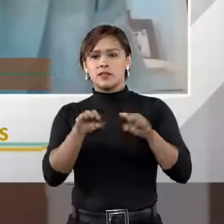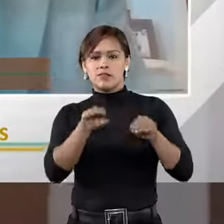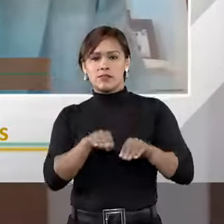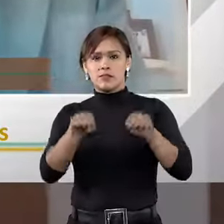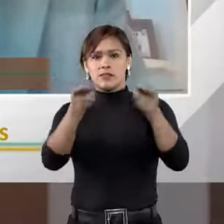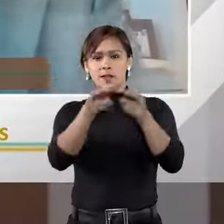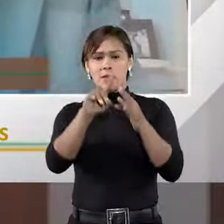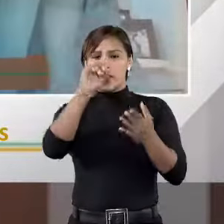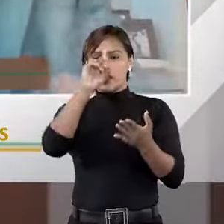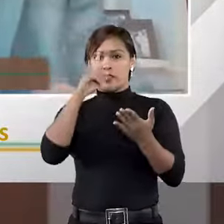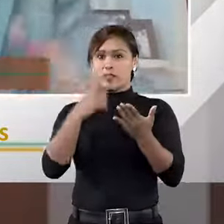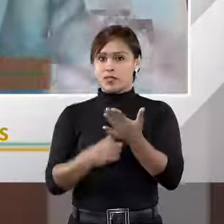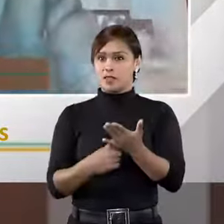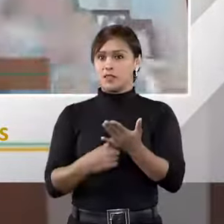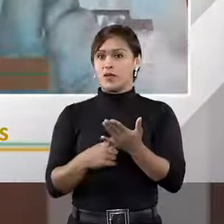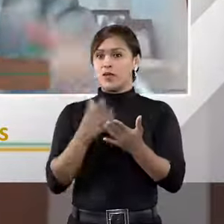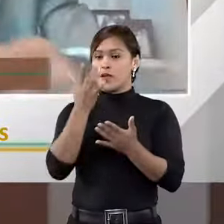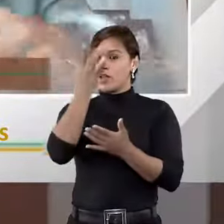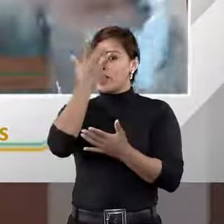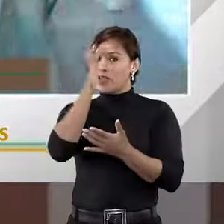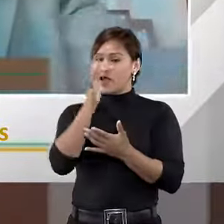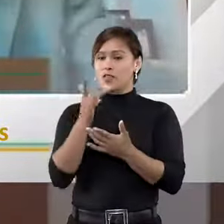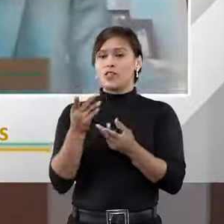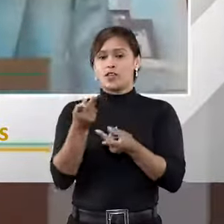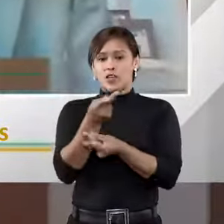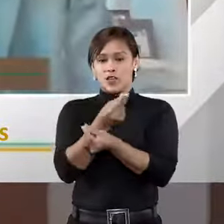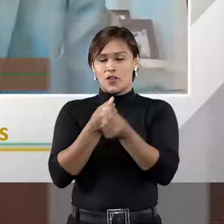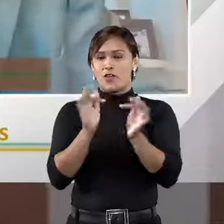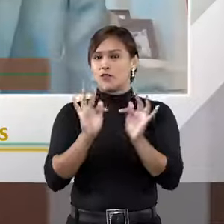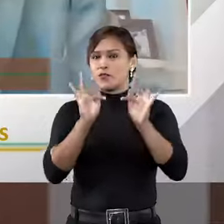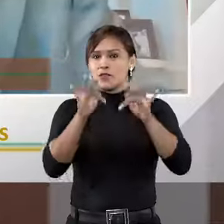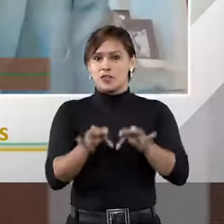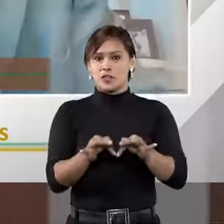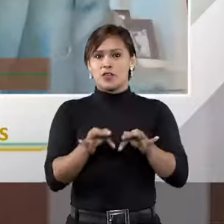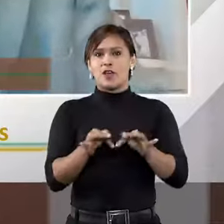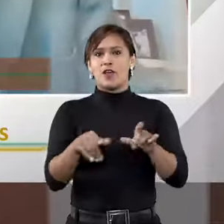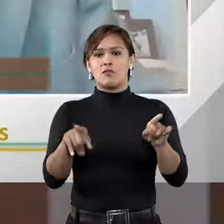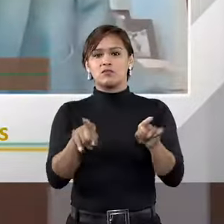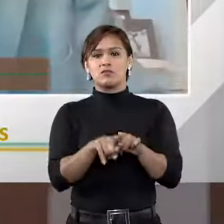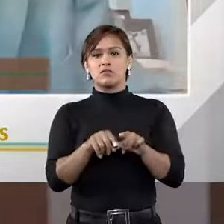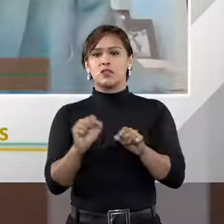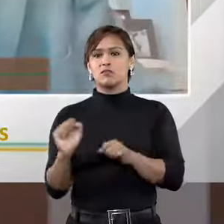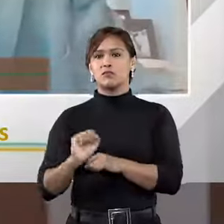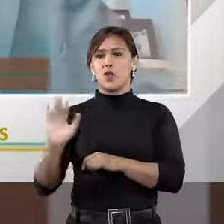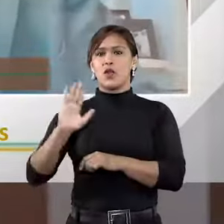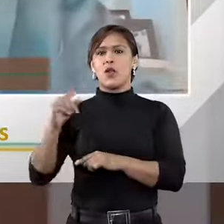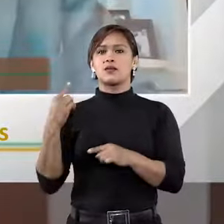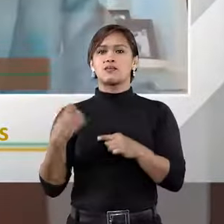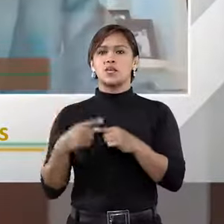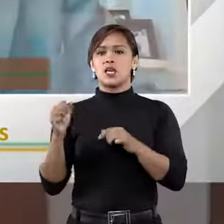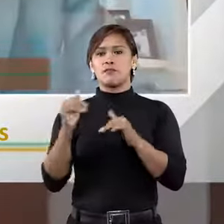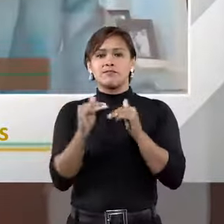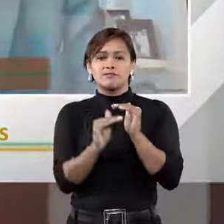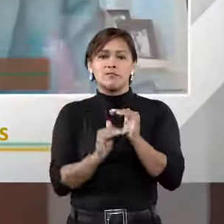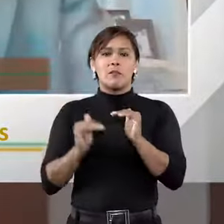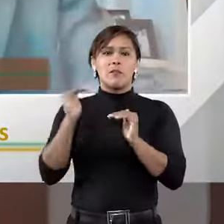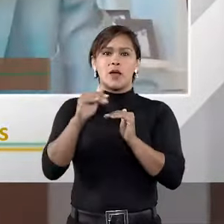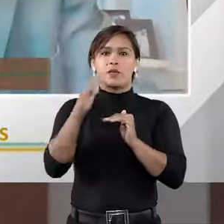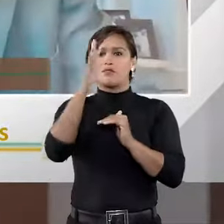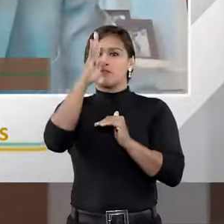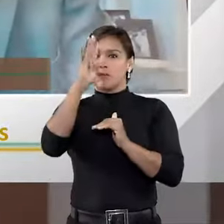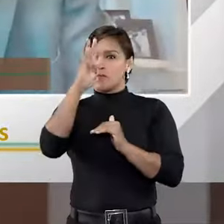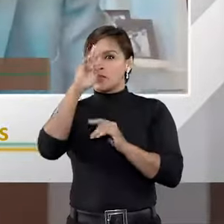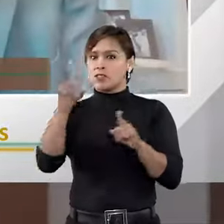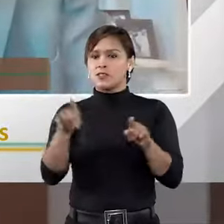estabilidade da decisão e tudo mais e acha que o custo final não vai ser tão caro assim ou não vai ser mais caro. Então, ele